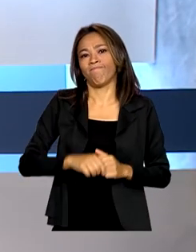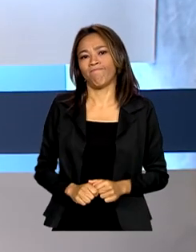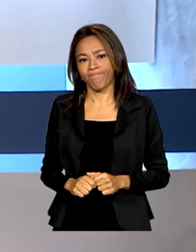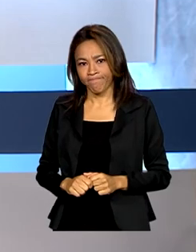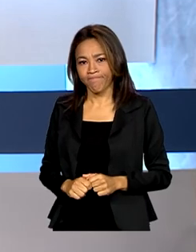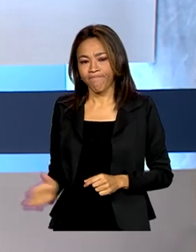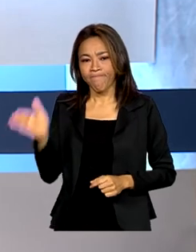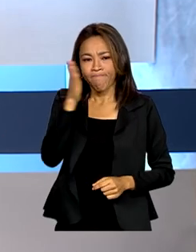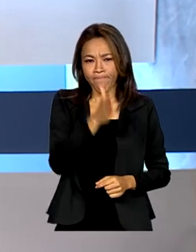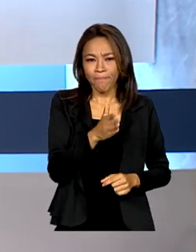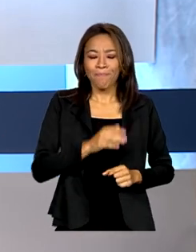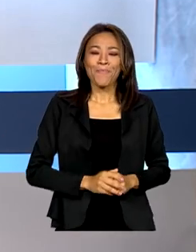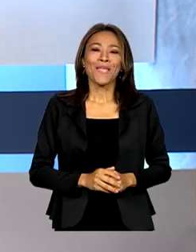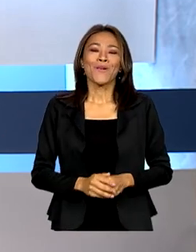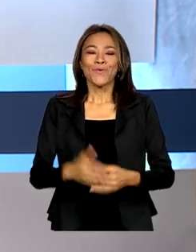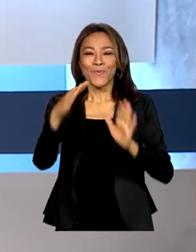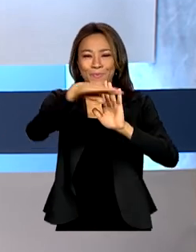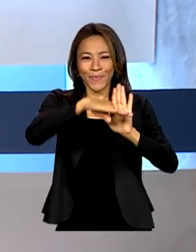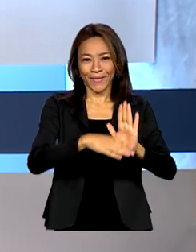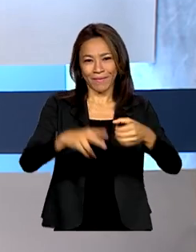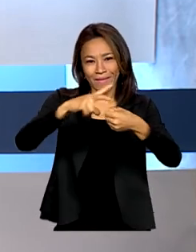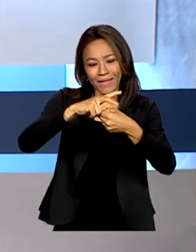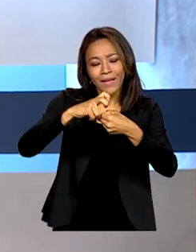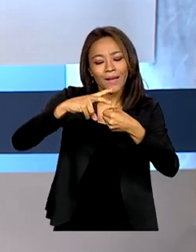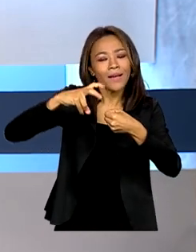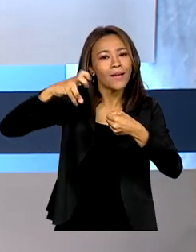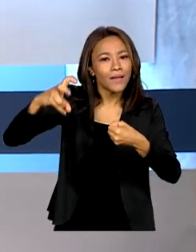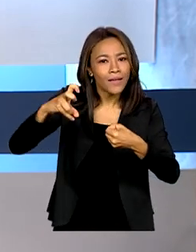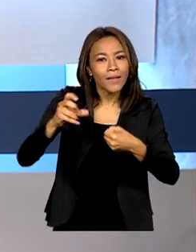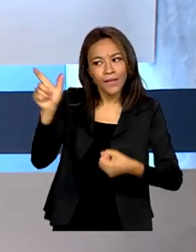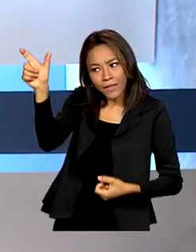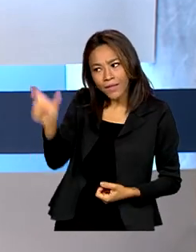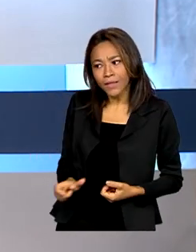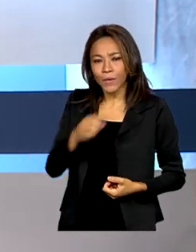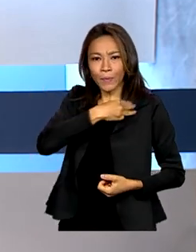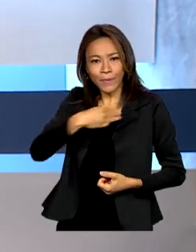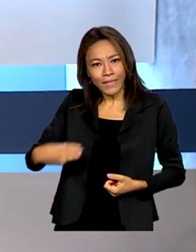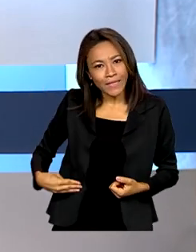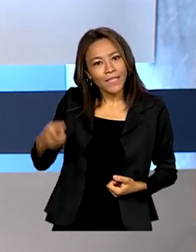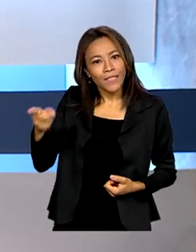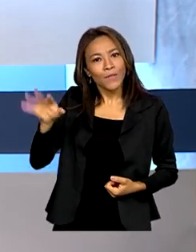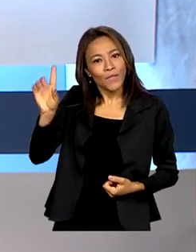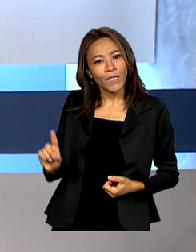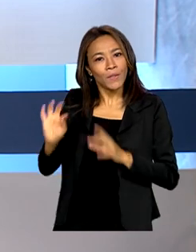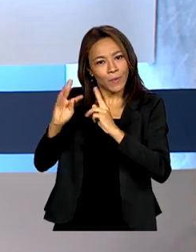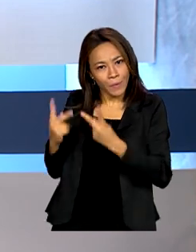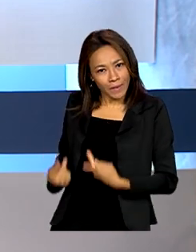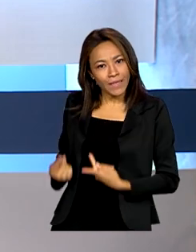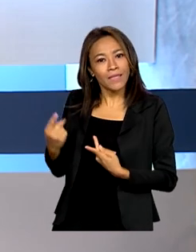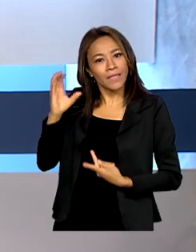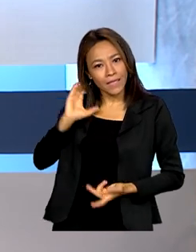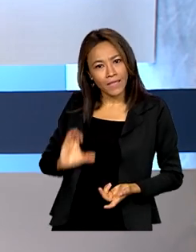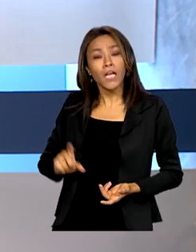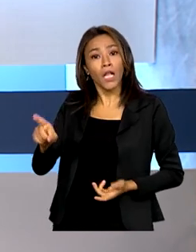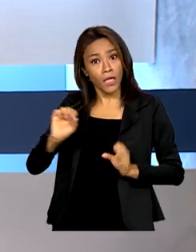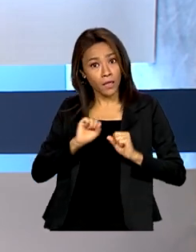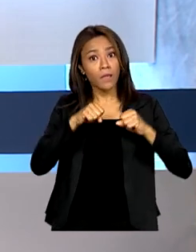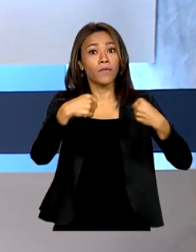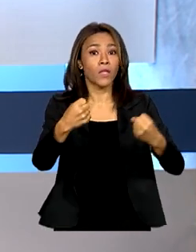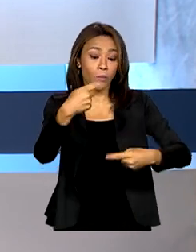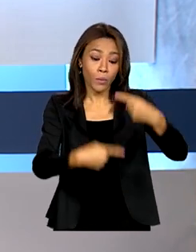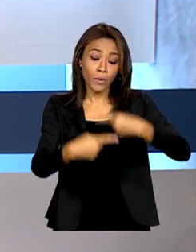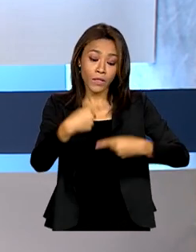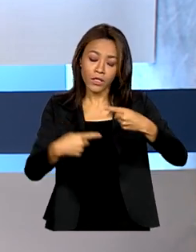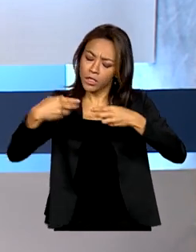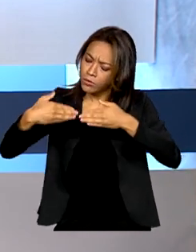E ao programa de rádio A Voz do Brasil, o ministro dos Direitos Humanos e da Cidadania defendeu políticas públicas de longo